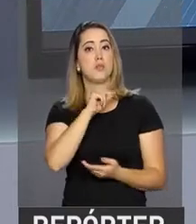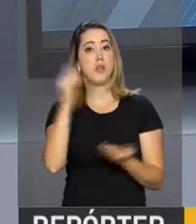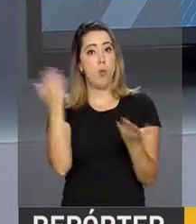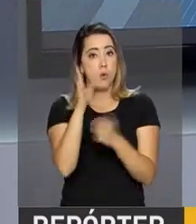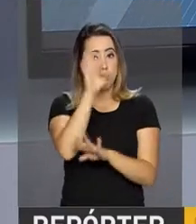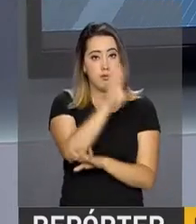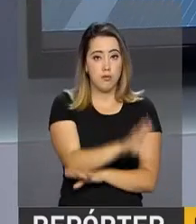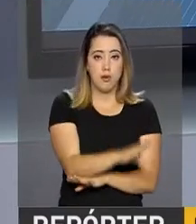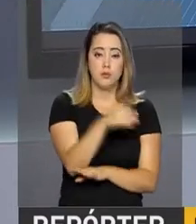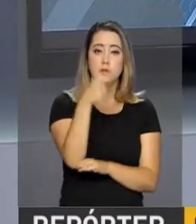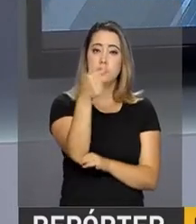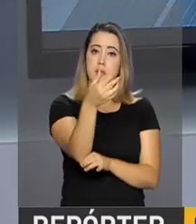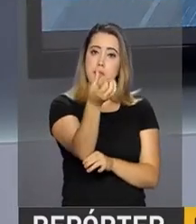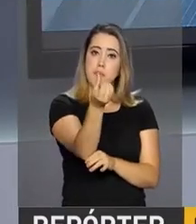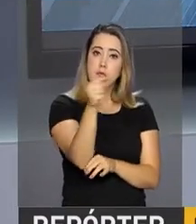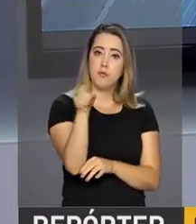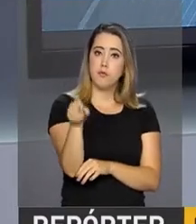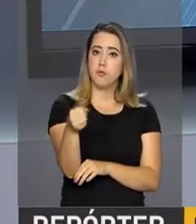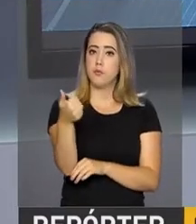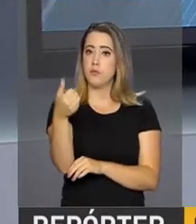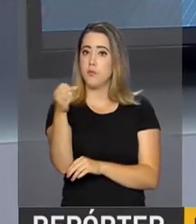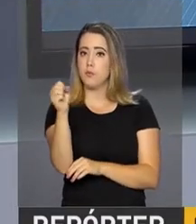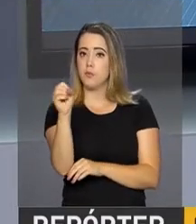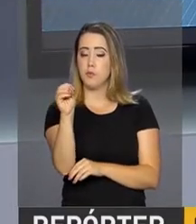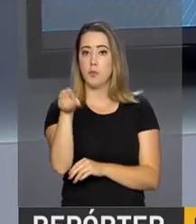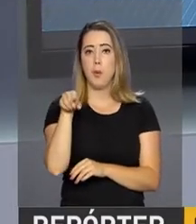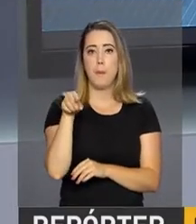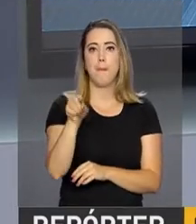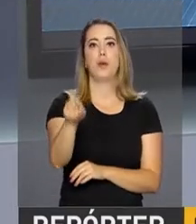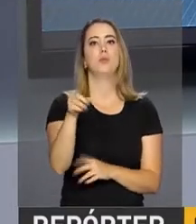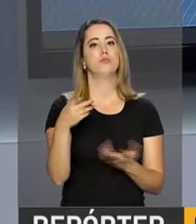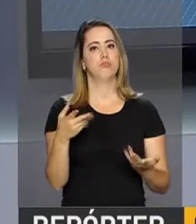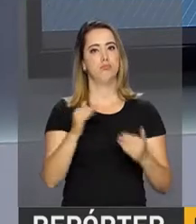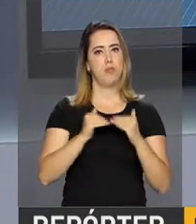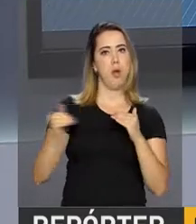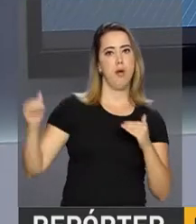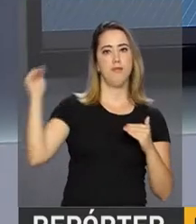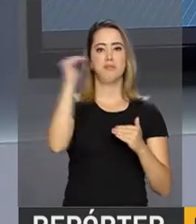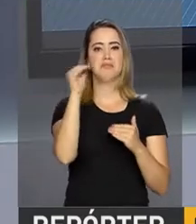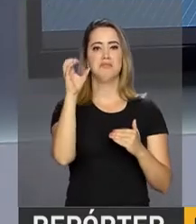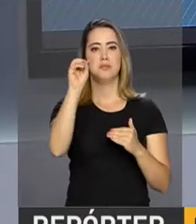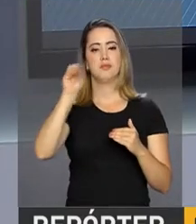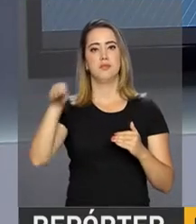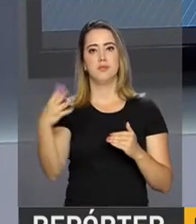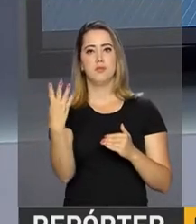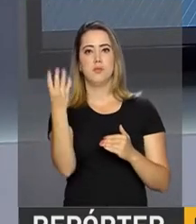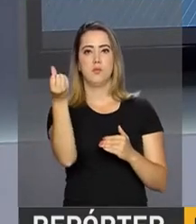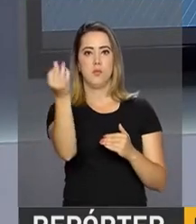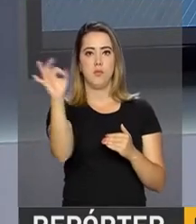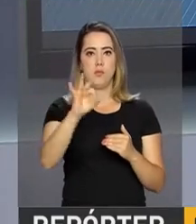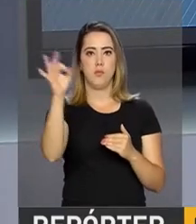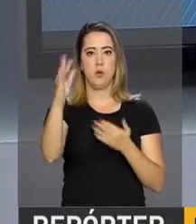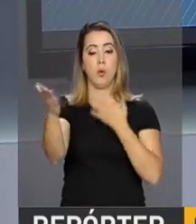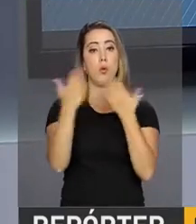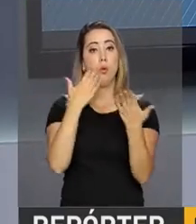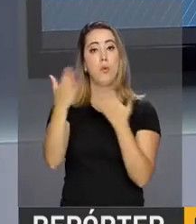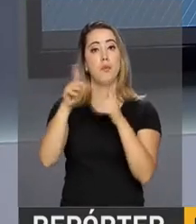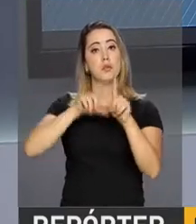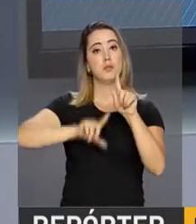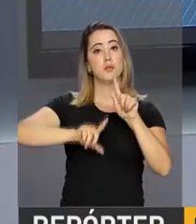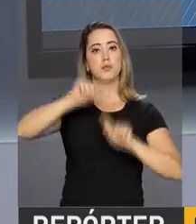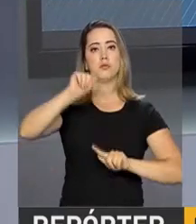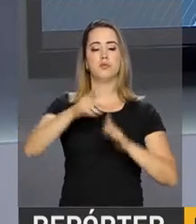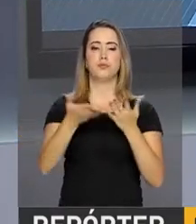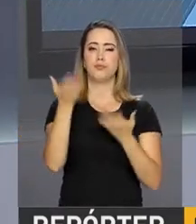hoje os 76.108 pontos, com uma alta de 0,46% em relação ao recorde